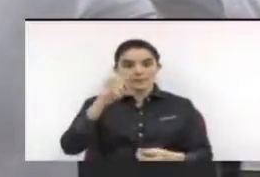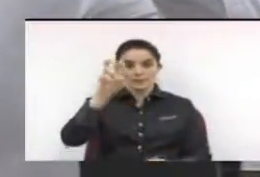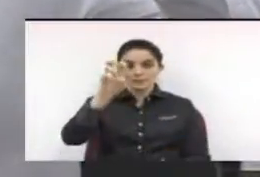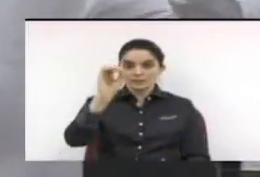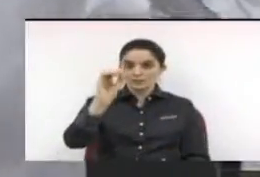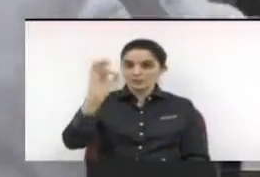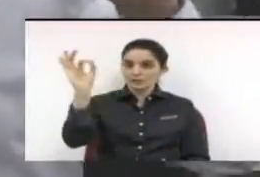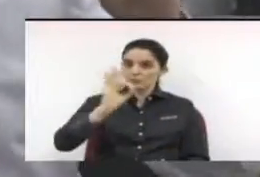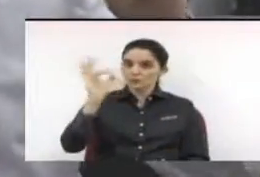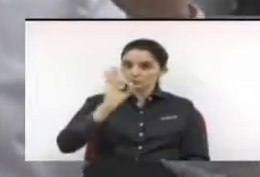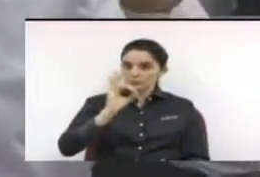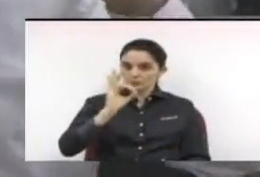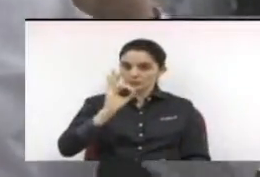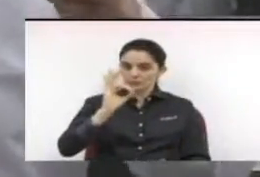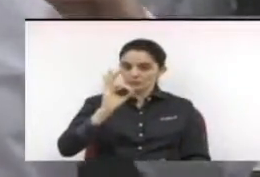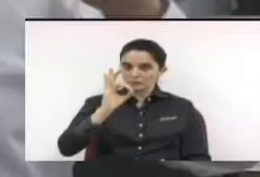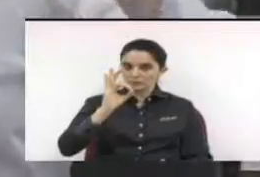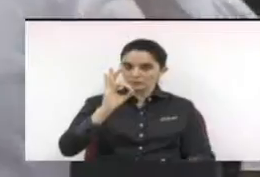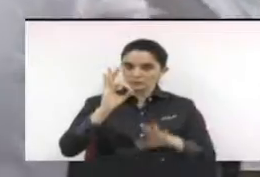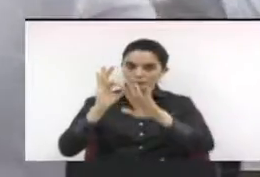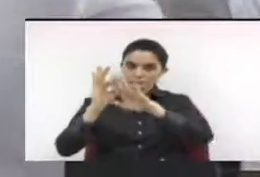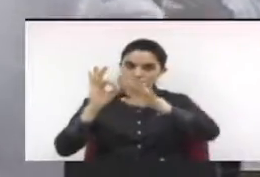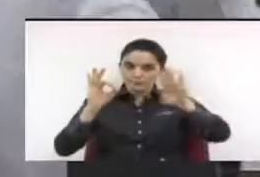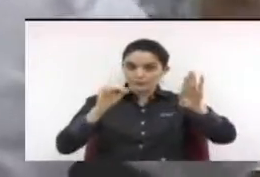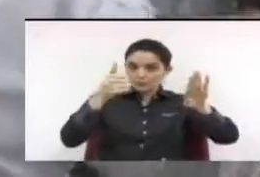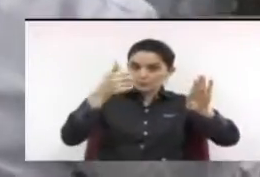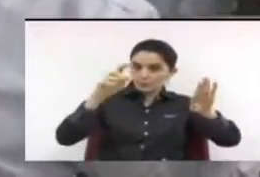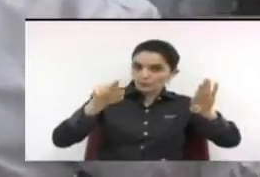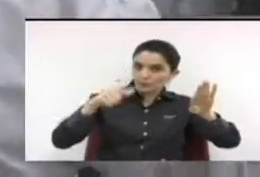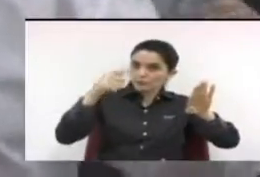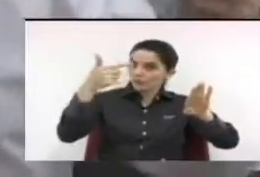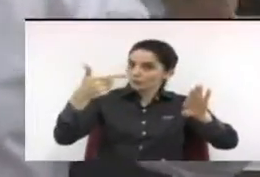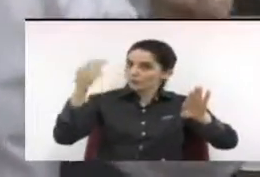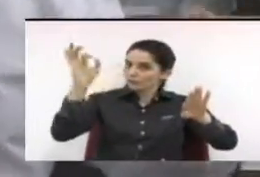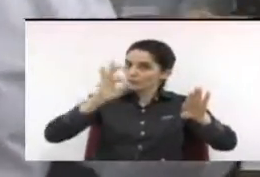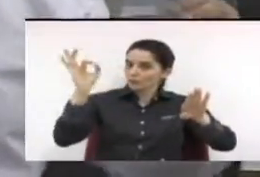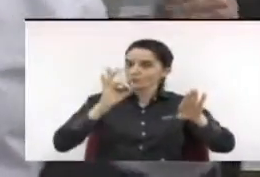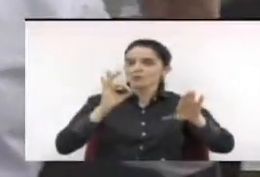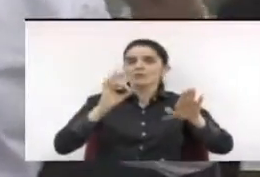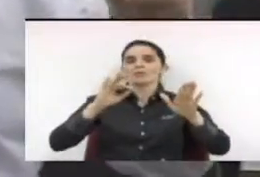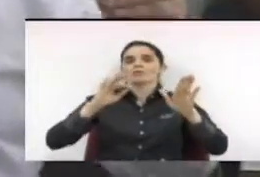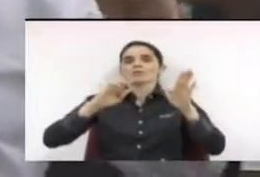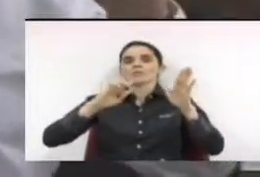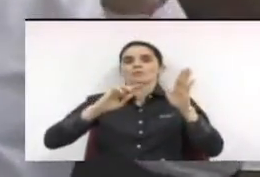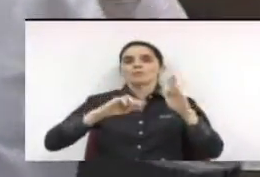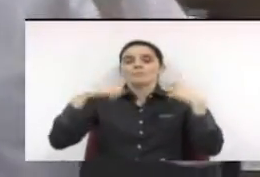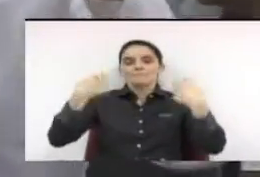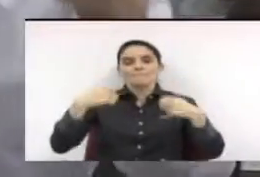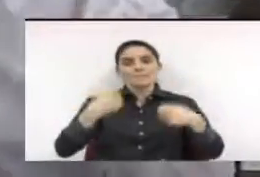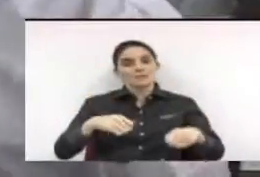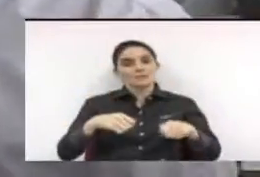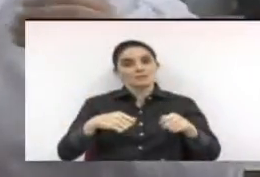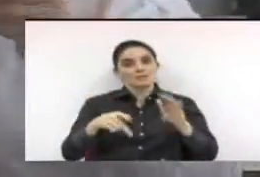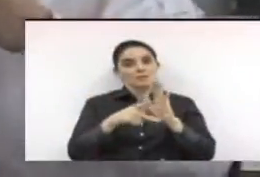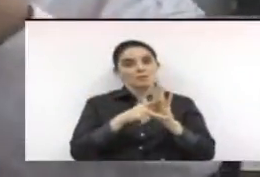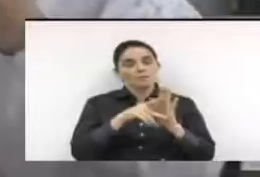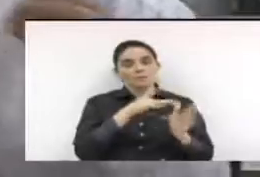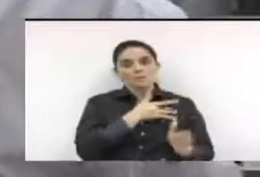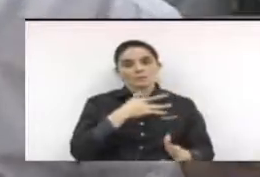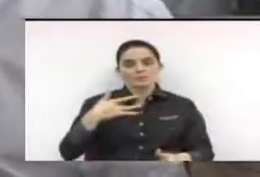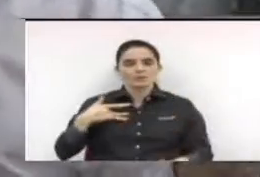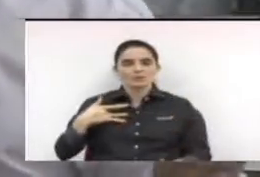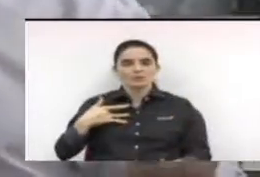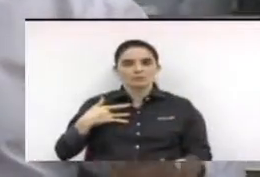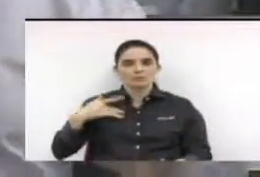desse 1,2% ele tem que destinar para a saúde. É óbvio que o vereador não vai sair fazendo